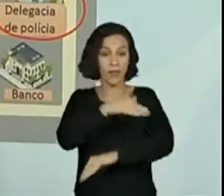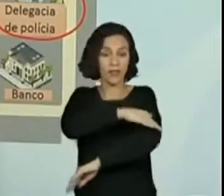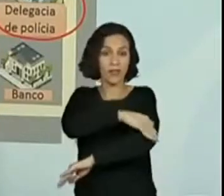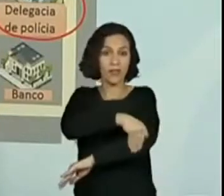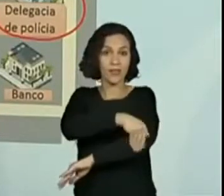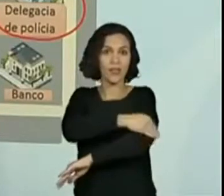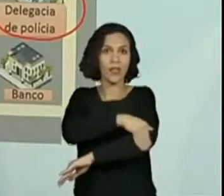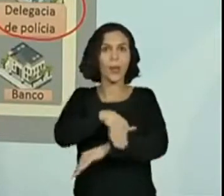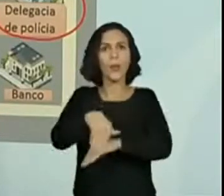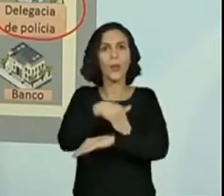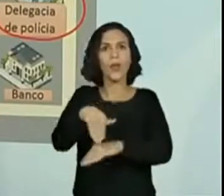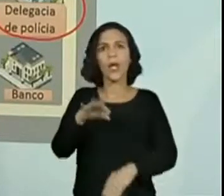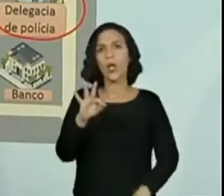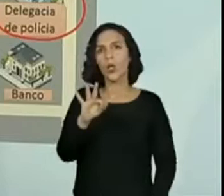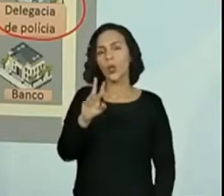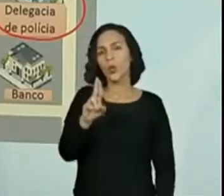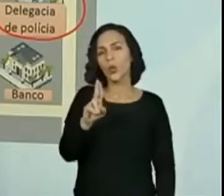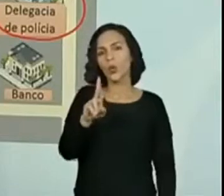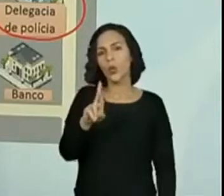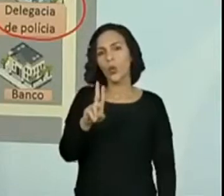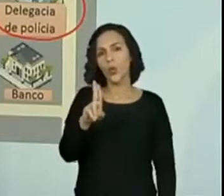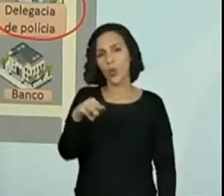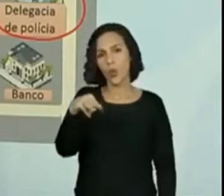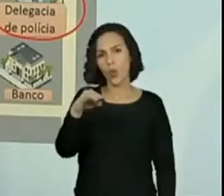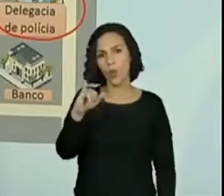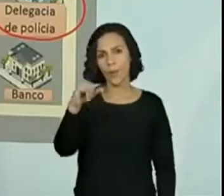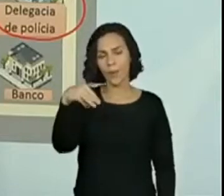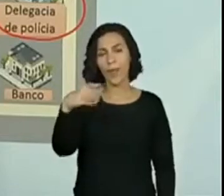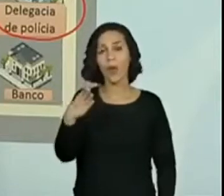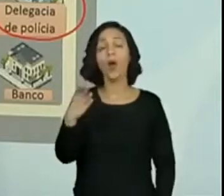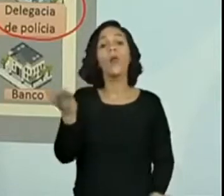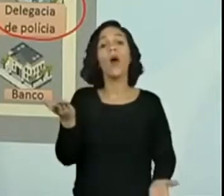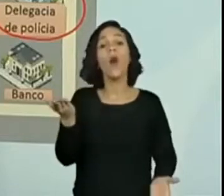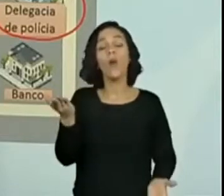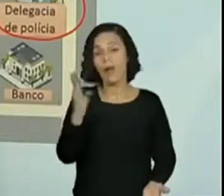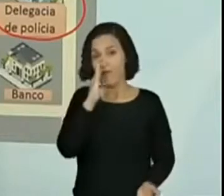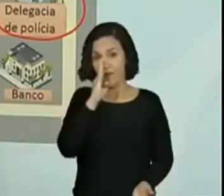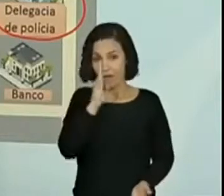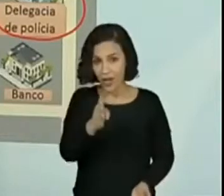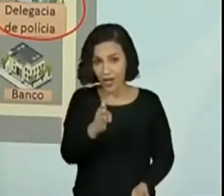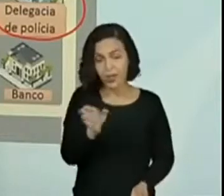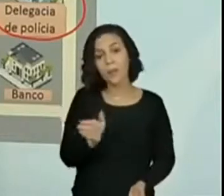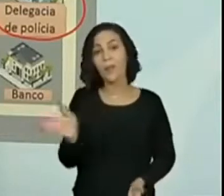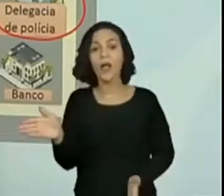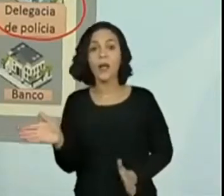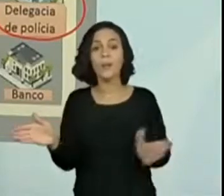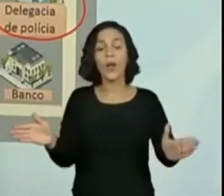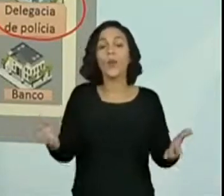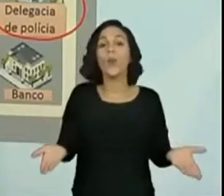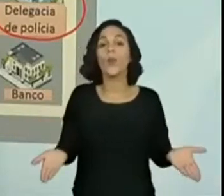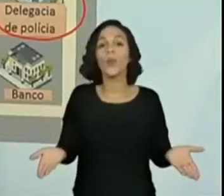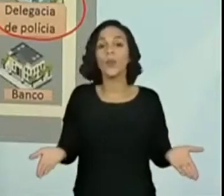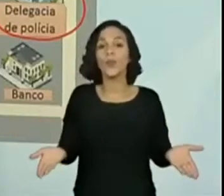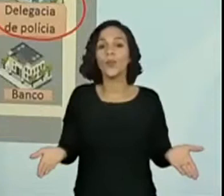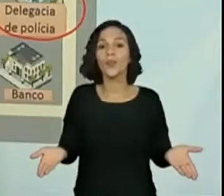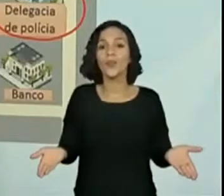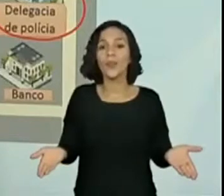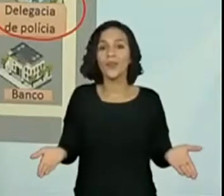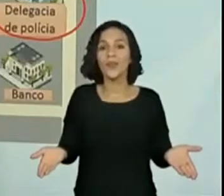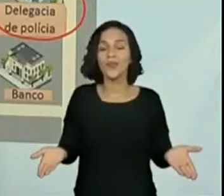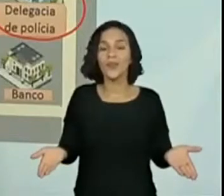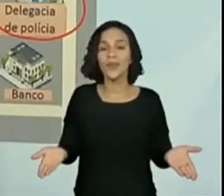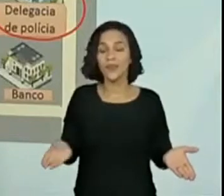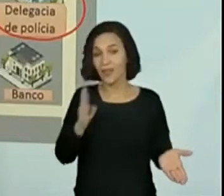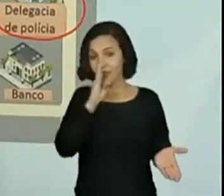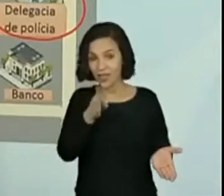Turulim. Para entrar na praça. Vai para a direita ou vai para a esquerda ou vai em frente? E agora? Vai virar